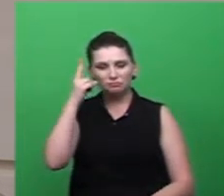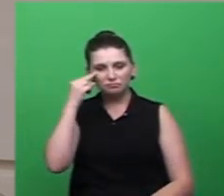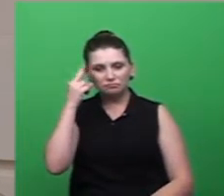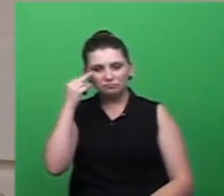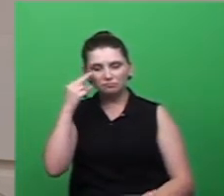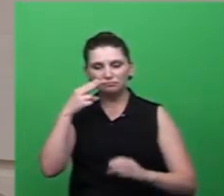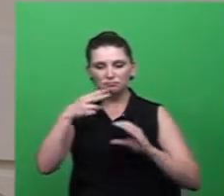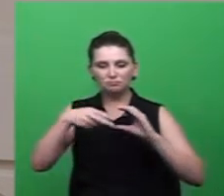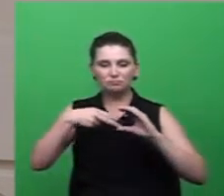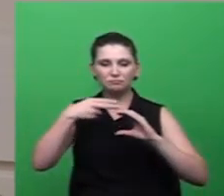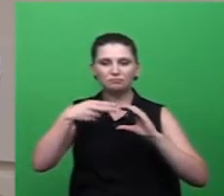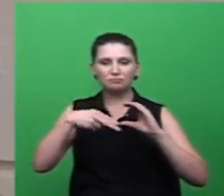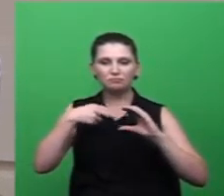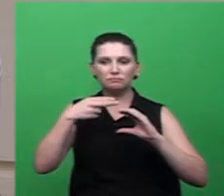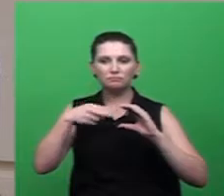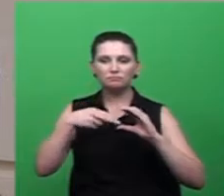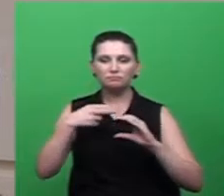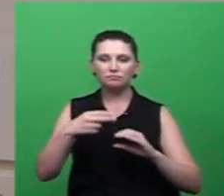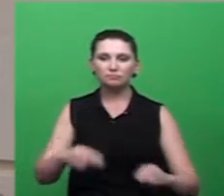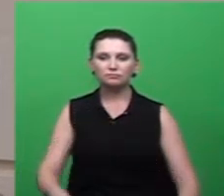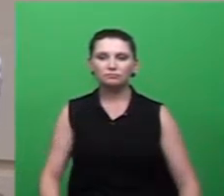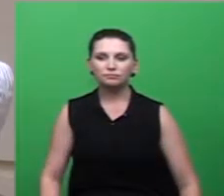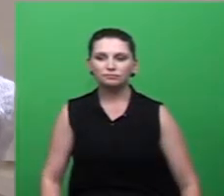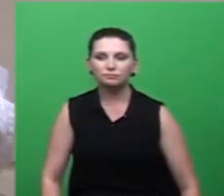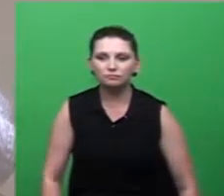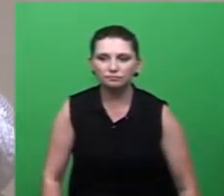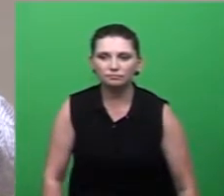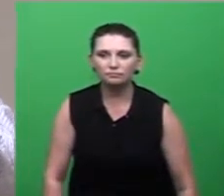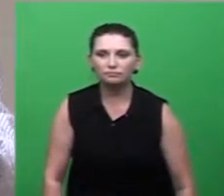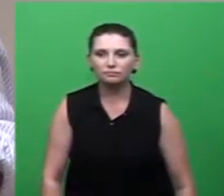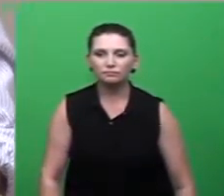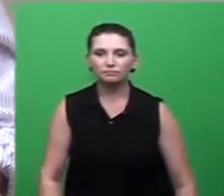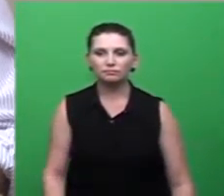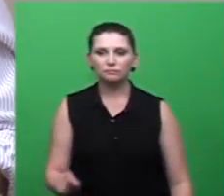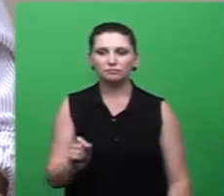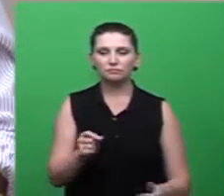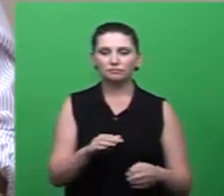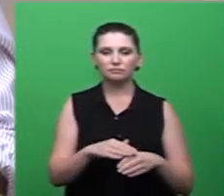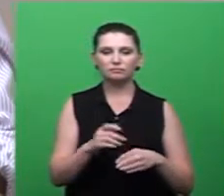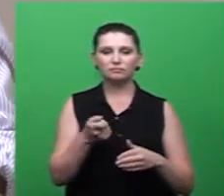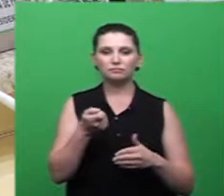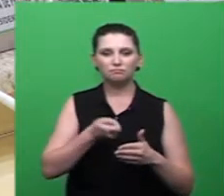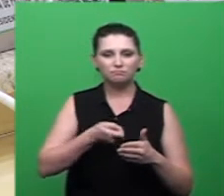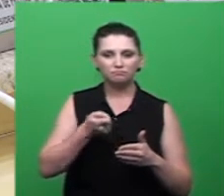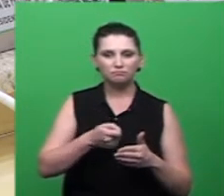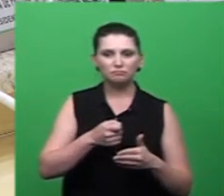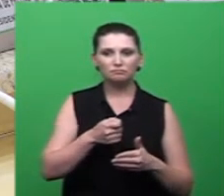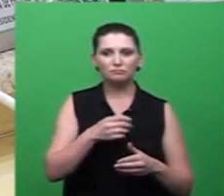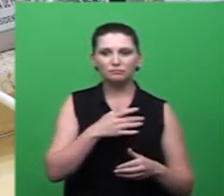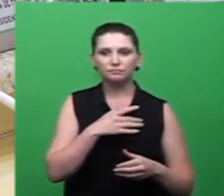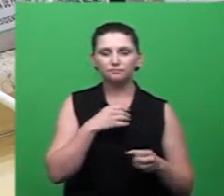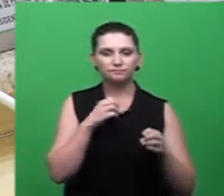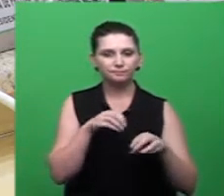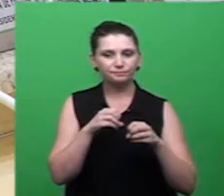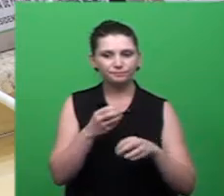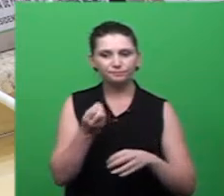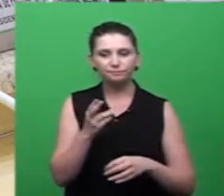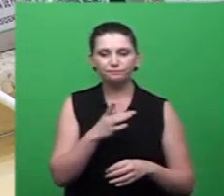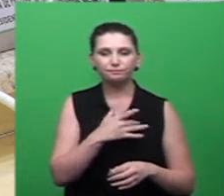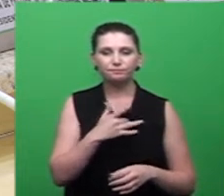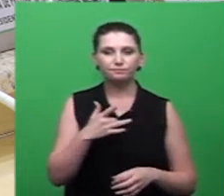legislativas o que é mais cobrado normalmente são das secretarias ou da educação ou da saúde ou das duas